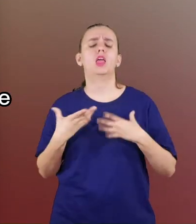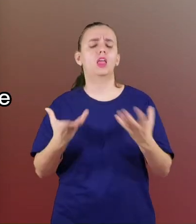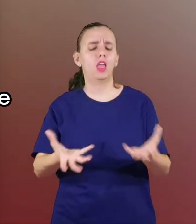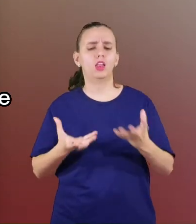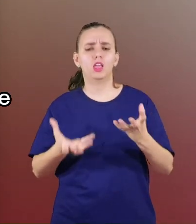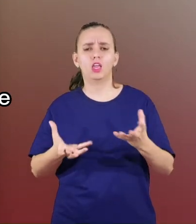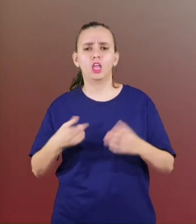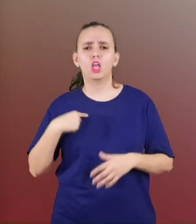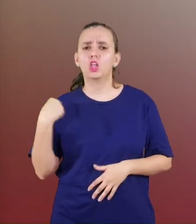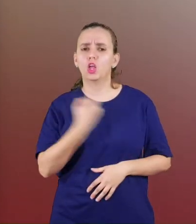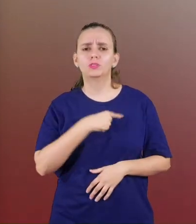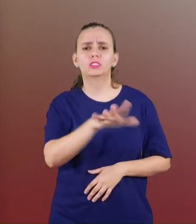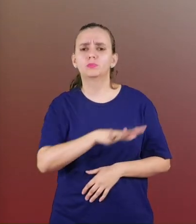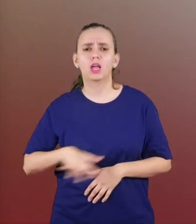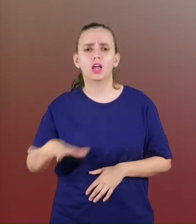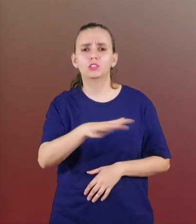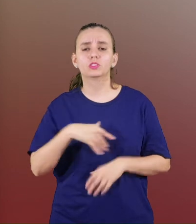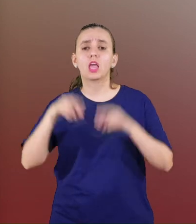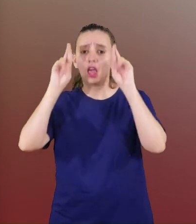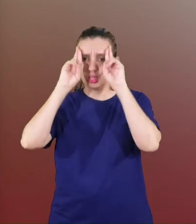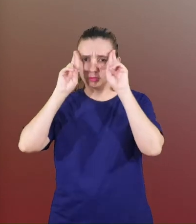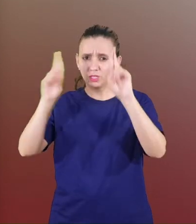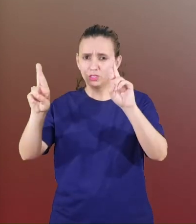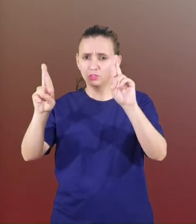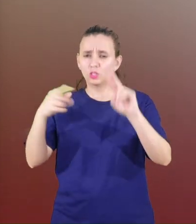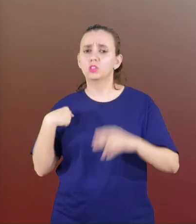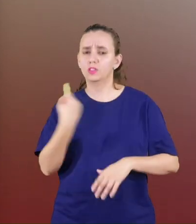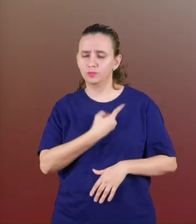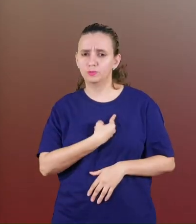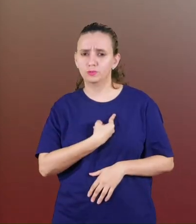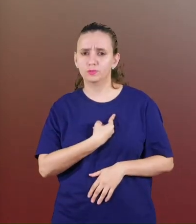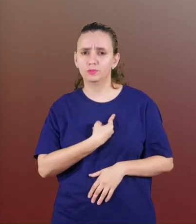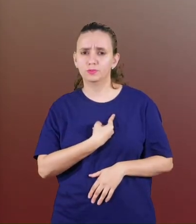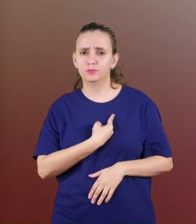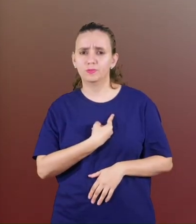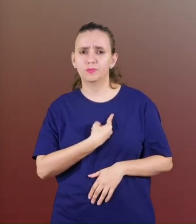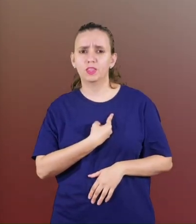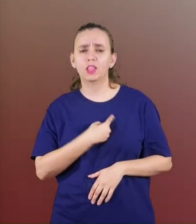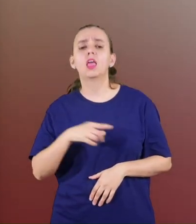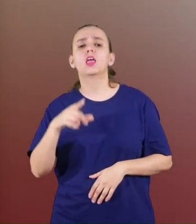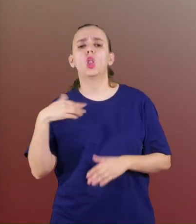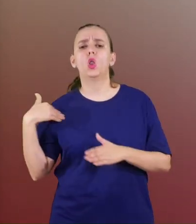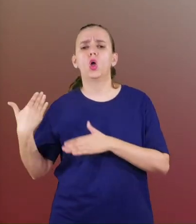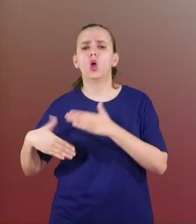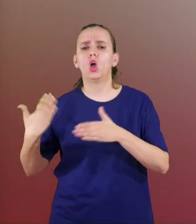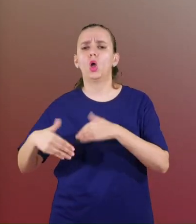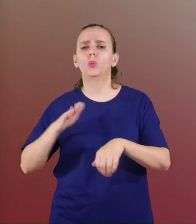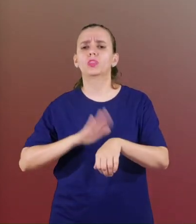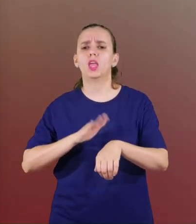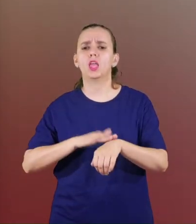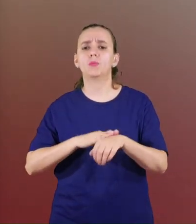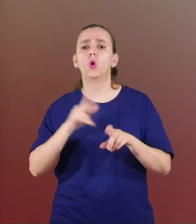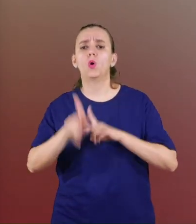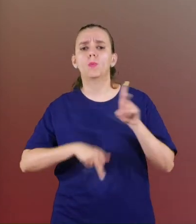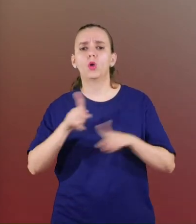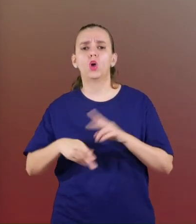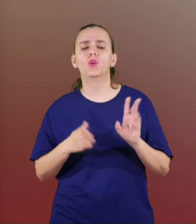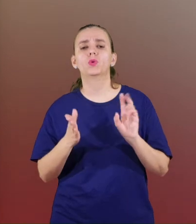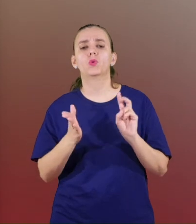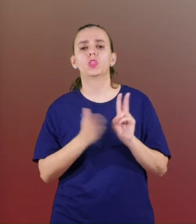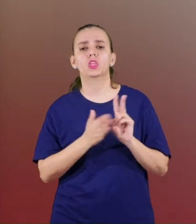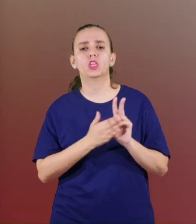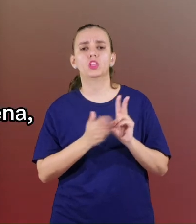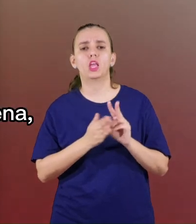nosso espaço, e devemos ser respeitados, então é ao longo do tempo que nós, os povos indígenas, vem